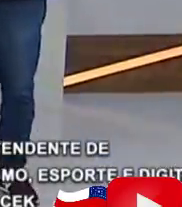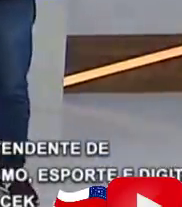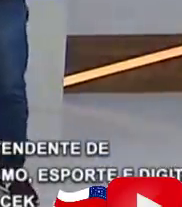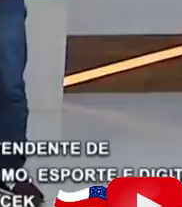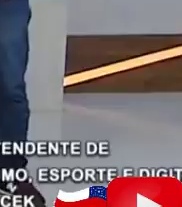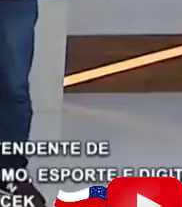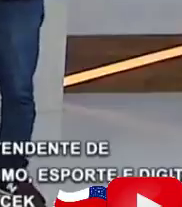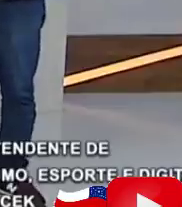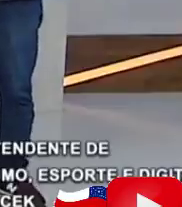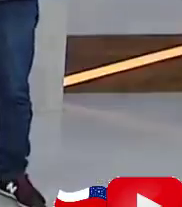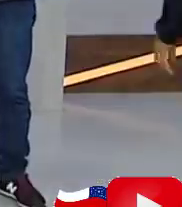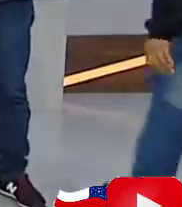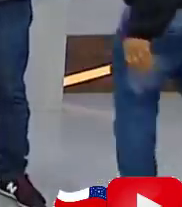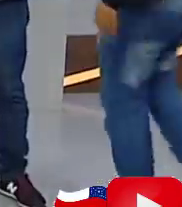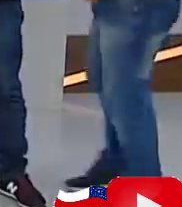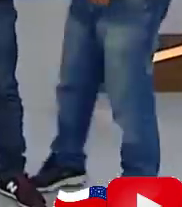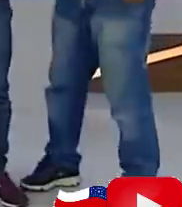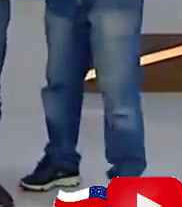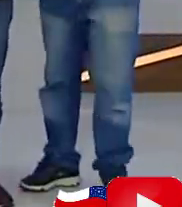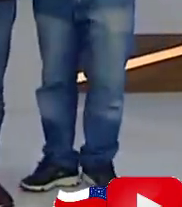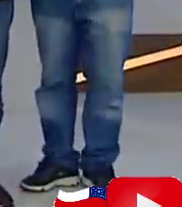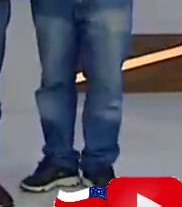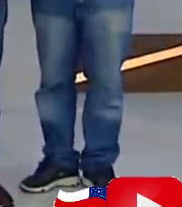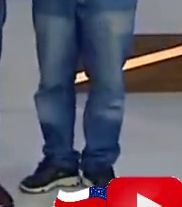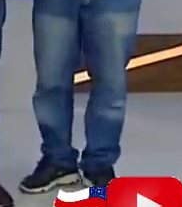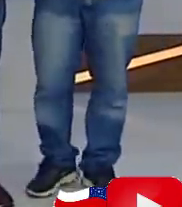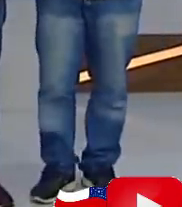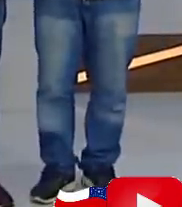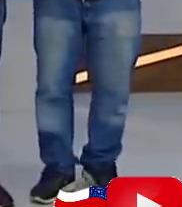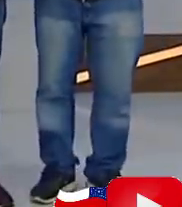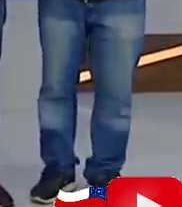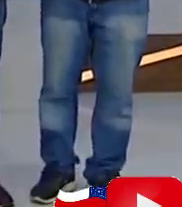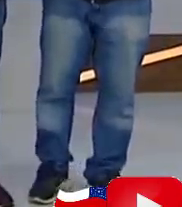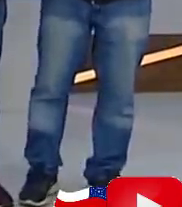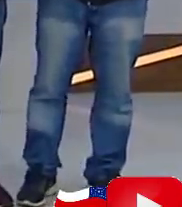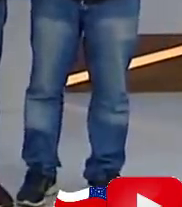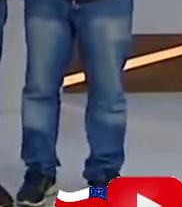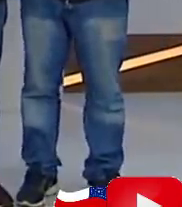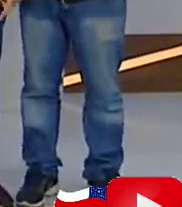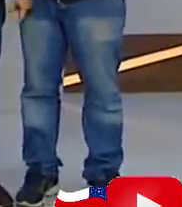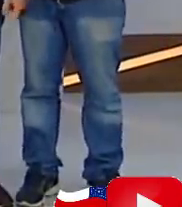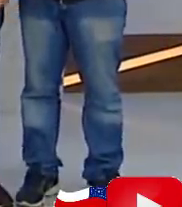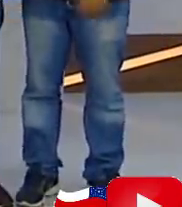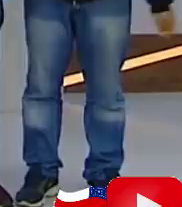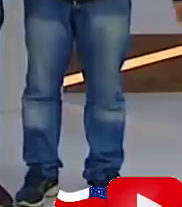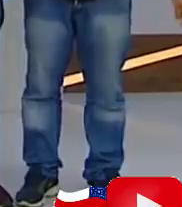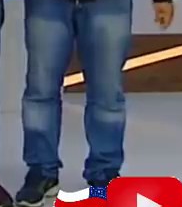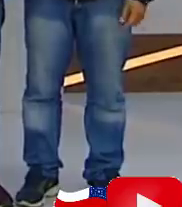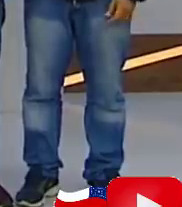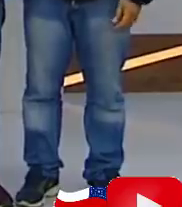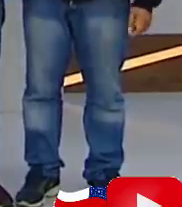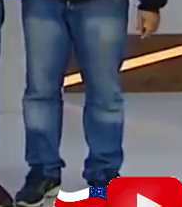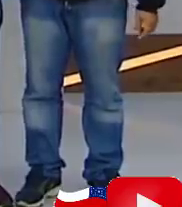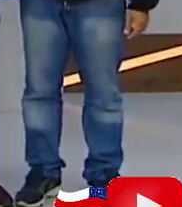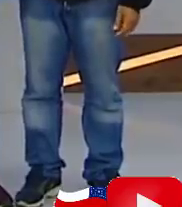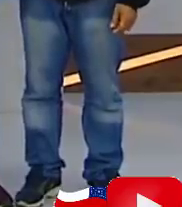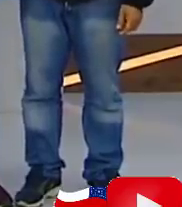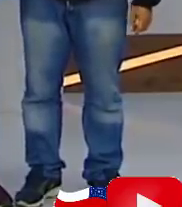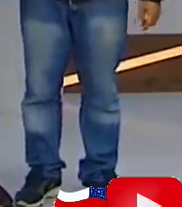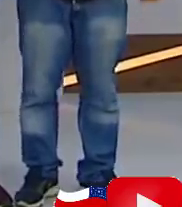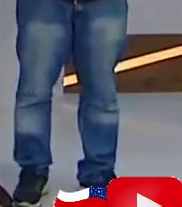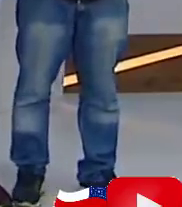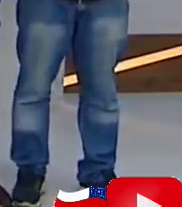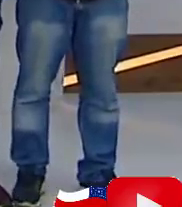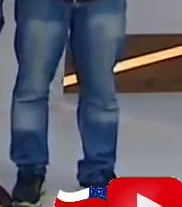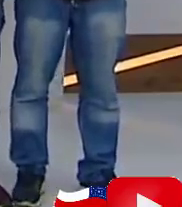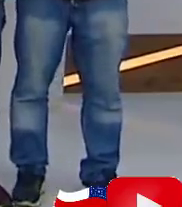Não, mando não. Que ela não está rindo pra gente mais. Ela não gosta da gente. Ela não gosta da gente. Eu percebi. Ela é de esquerda. Eu acho que ela não gosta...